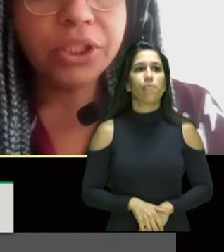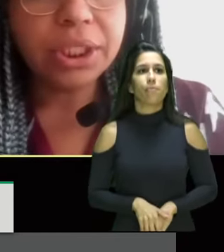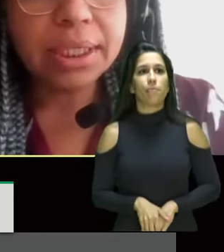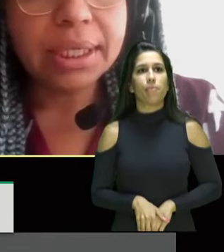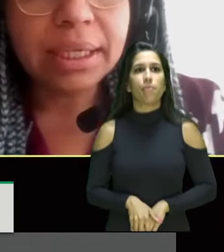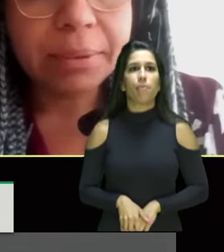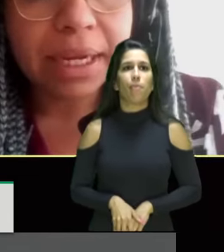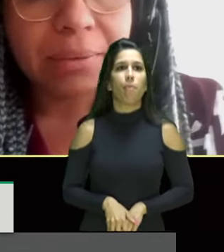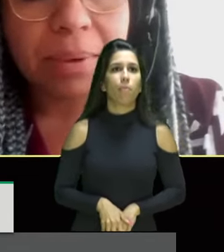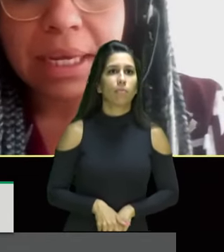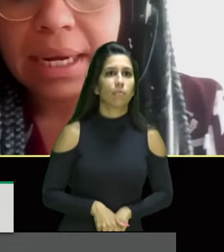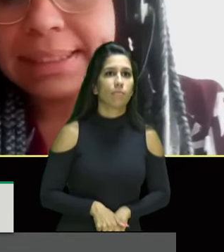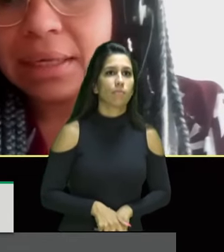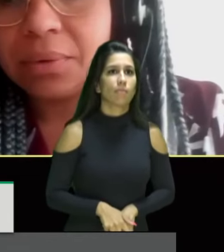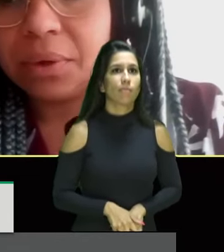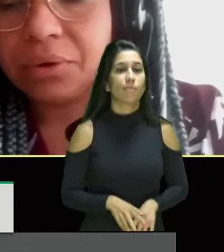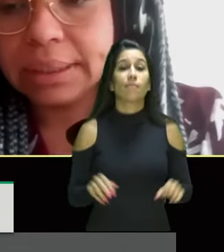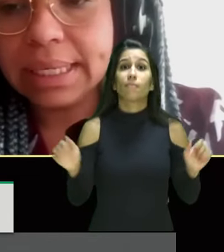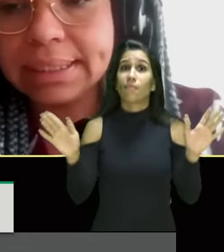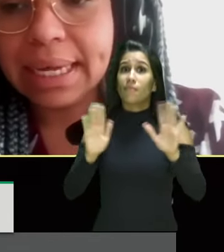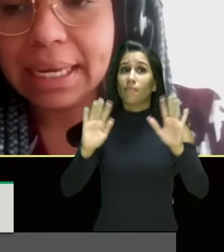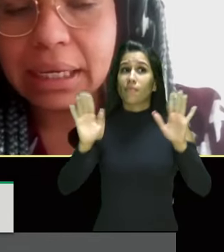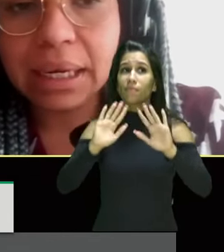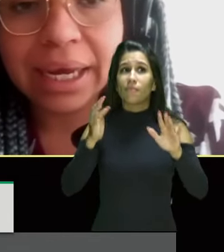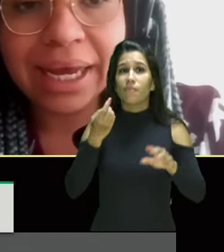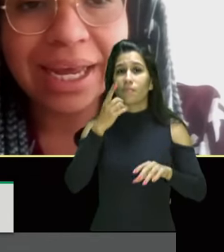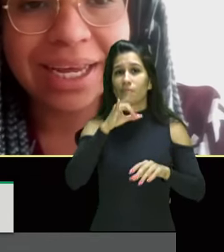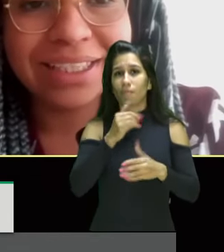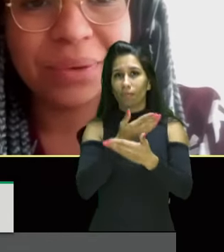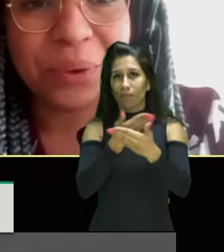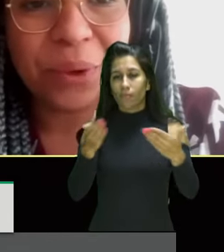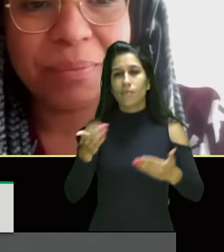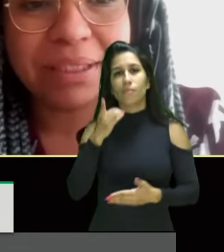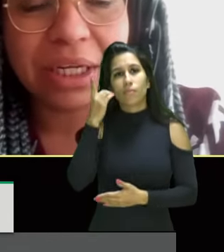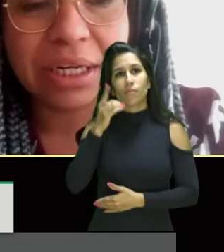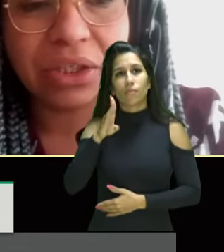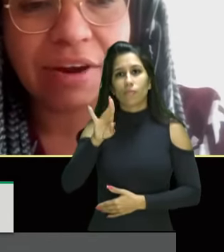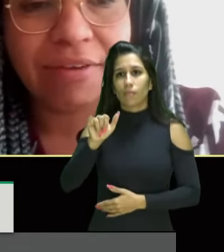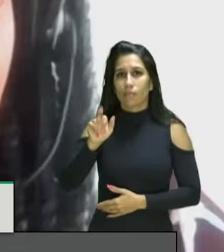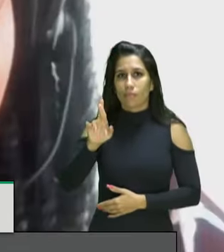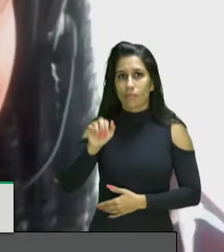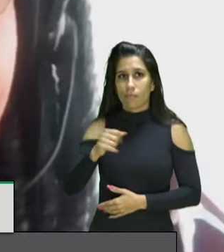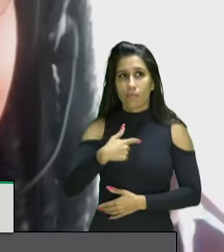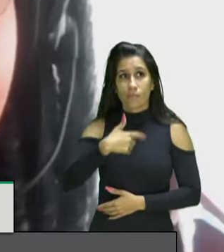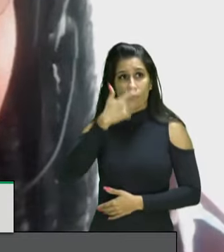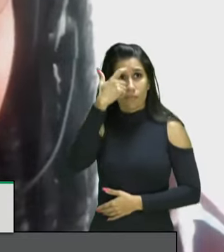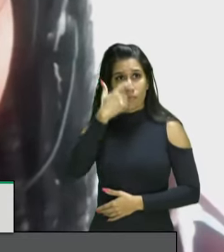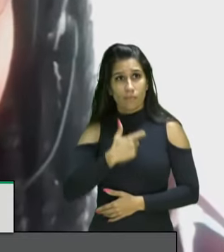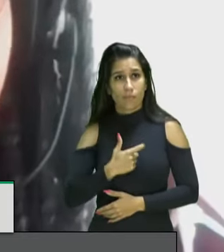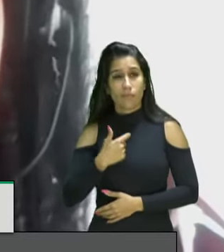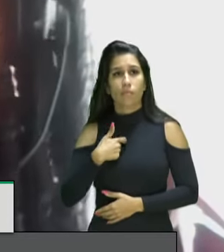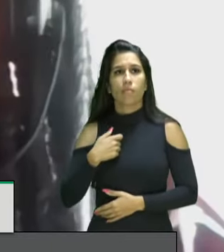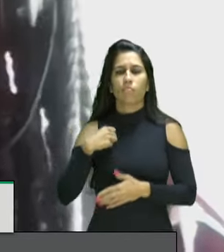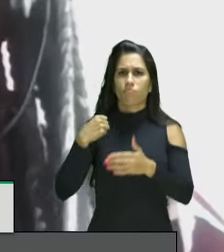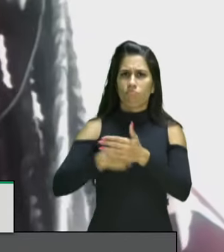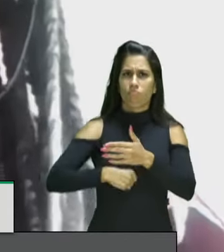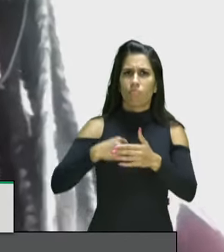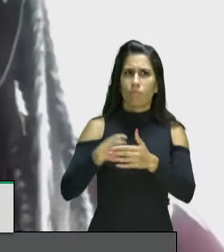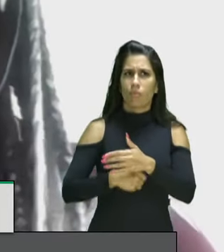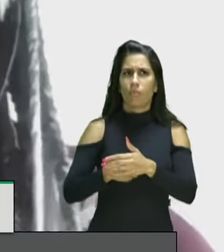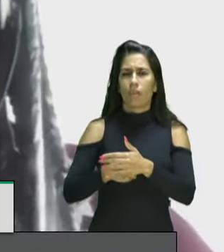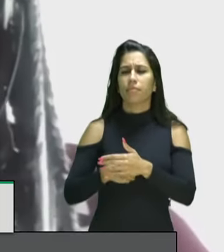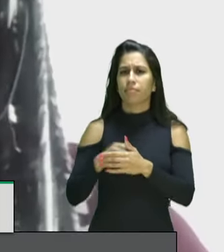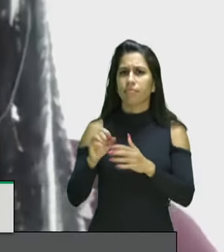bom dia deputado Bira saúdo a todos da sala seu nome Sheila de Carvalho sou militante da Uniafro Brasil